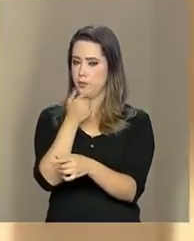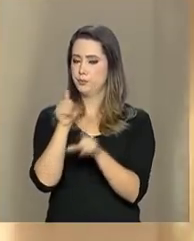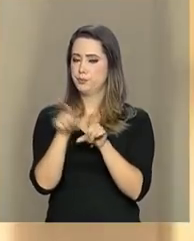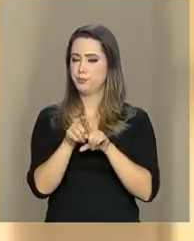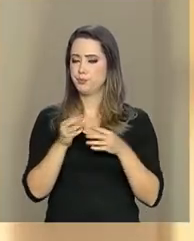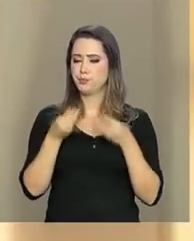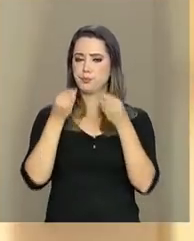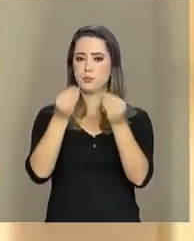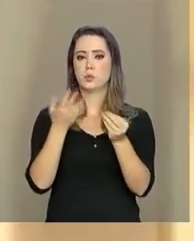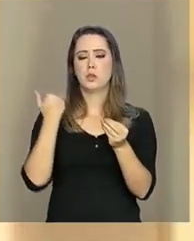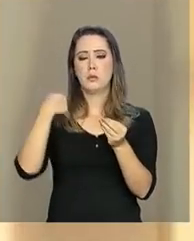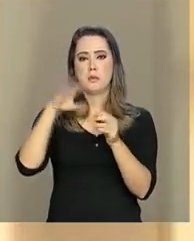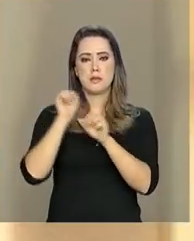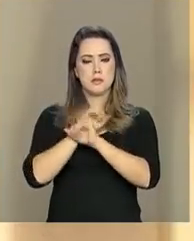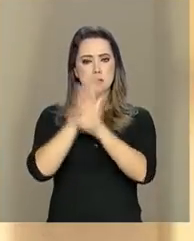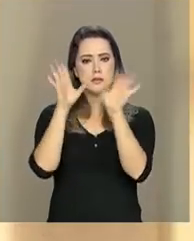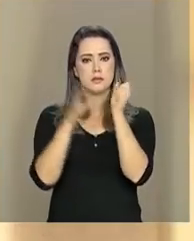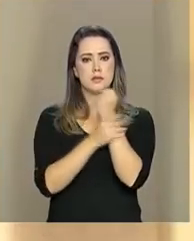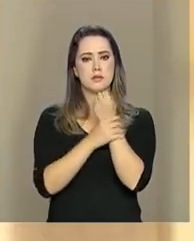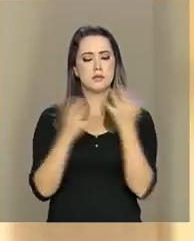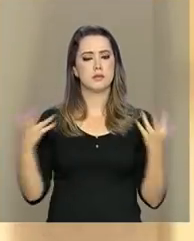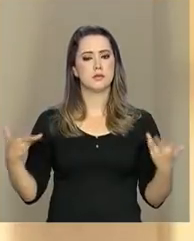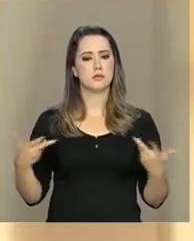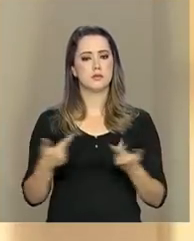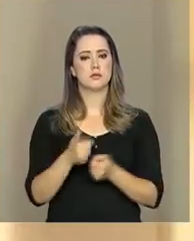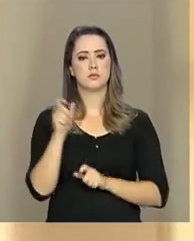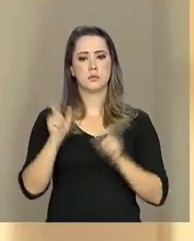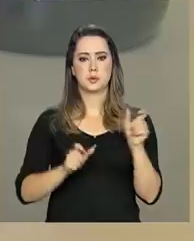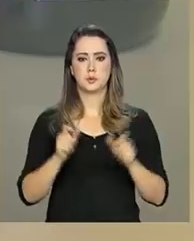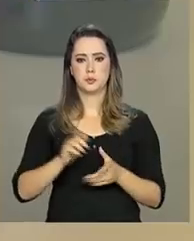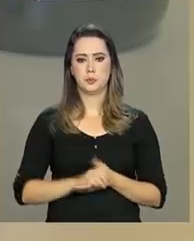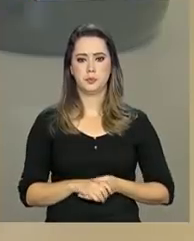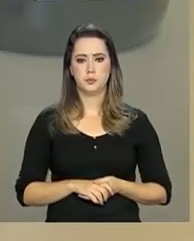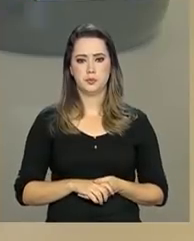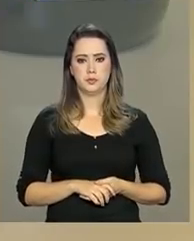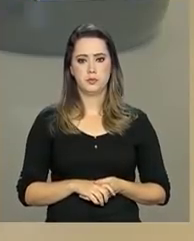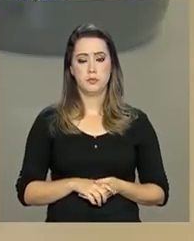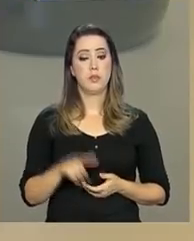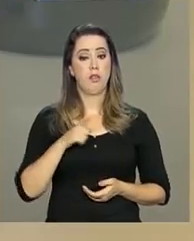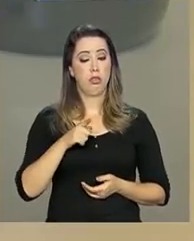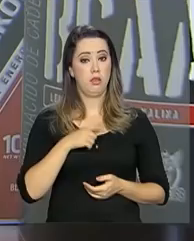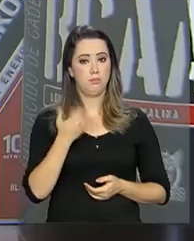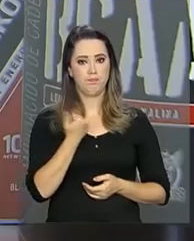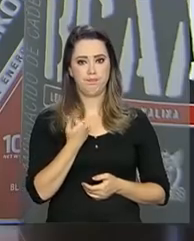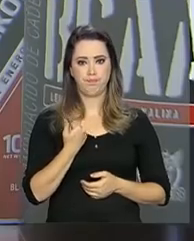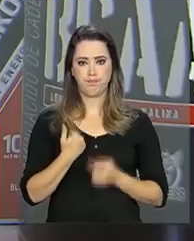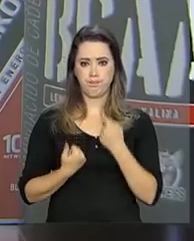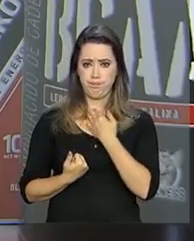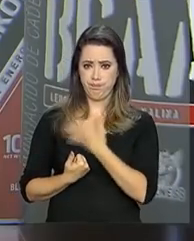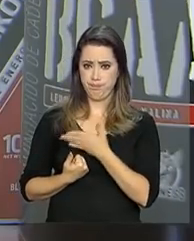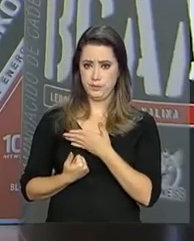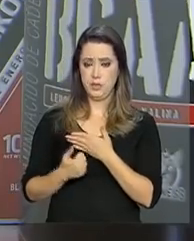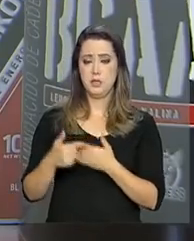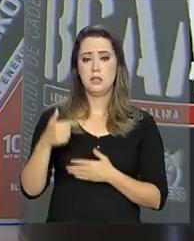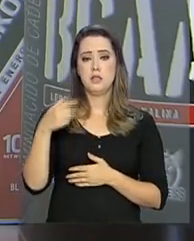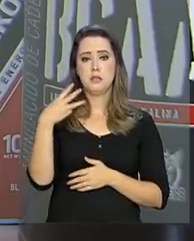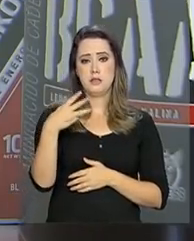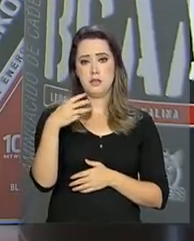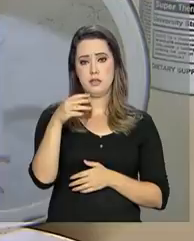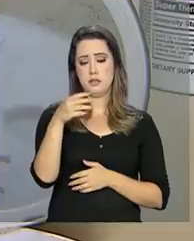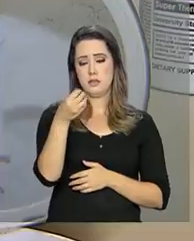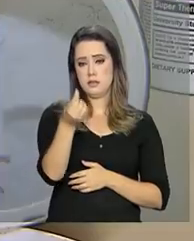mais clareza, segurança e qualidade para o consumidor. A Anvisa criou uma lista com 382 substâncias